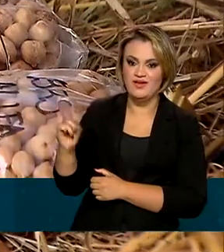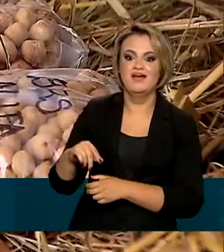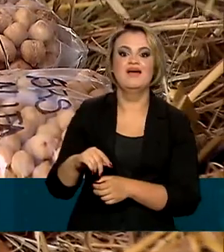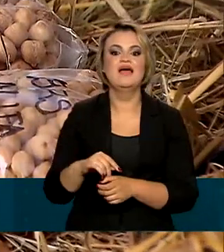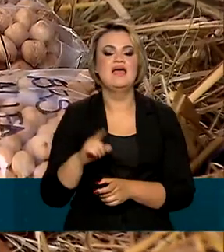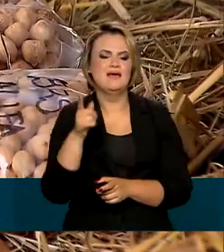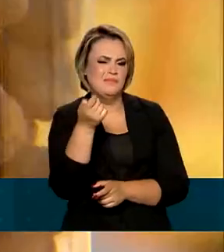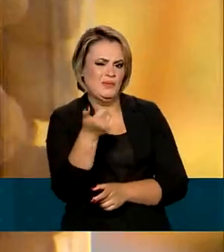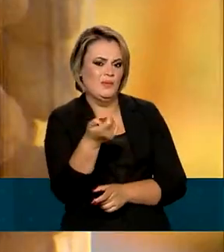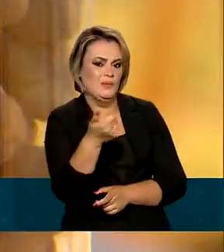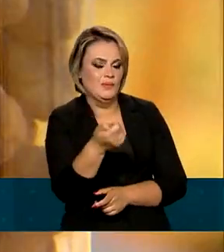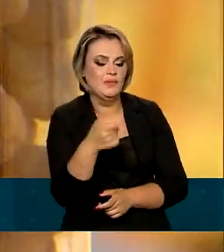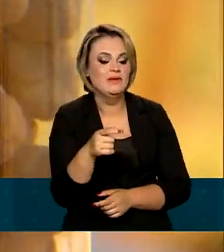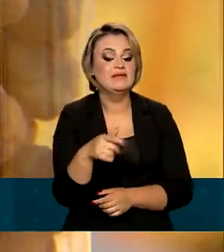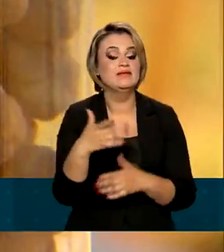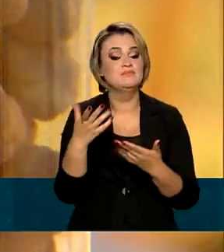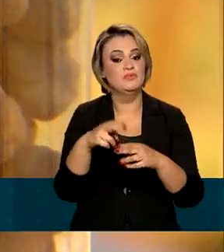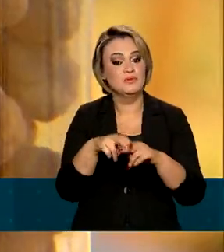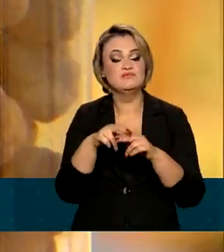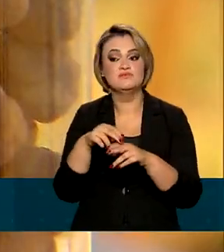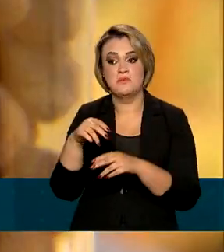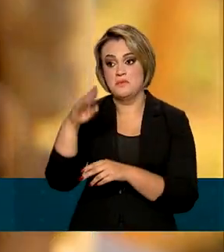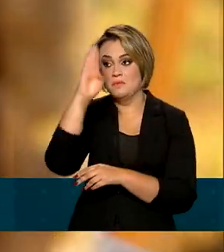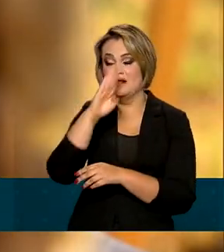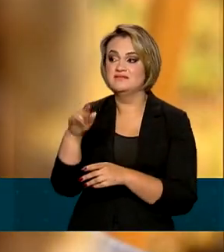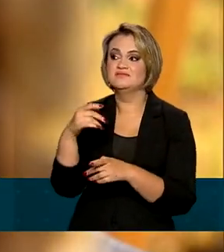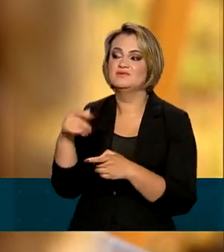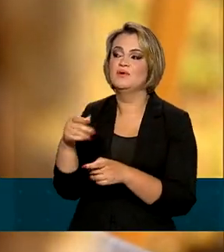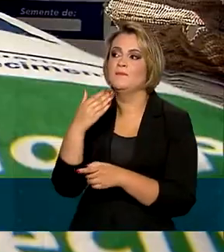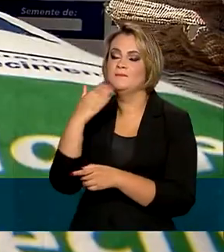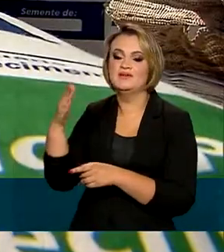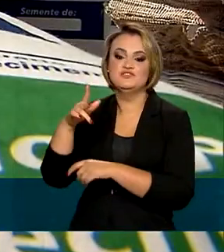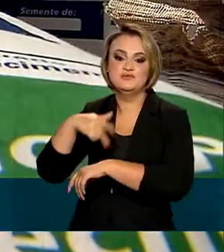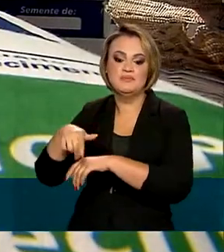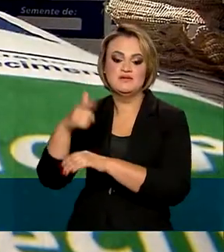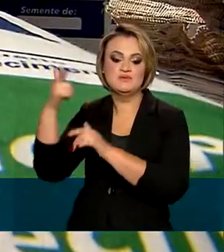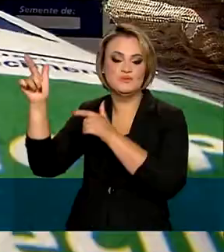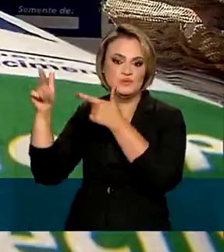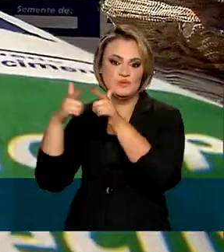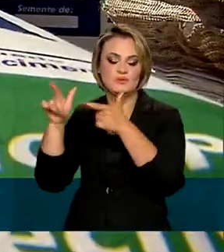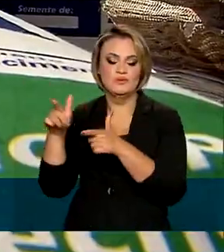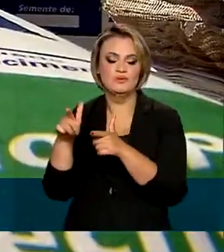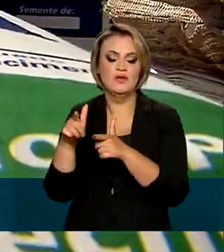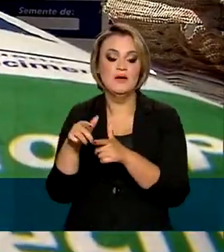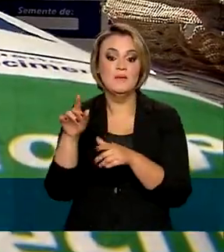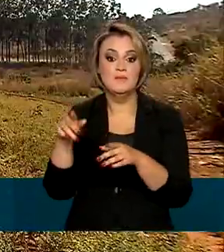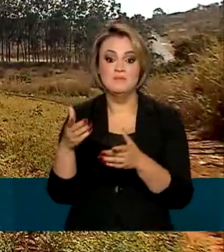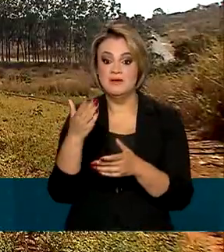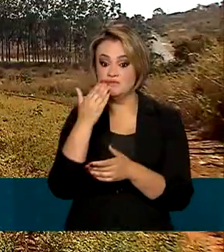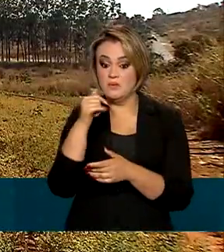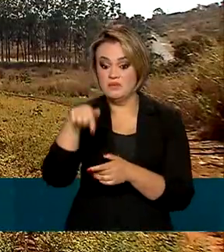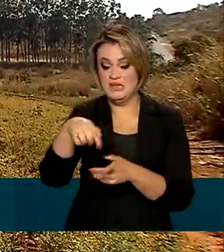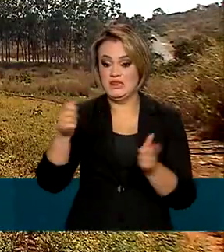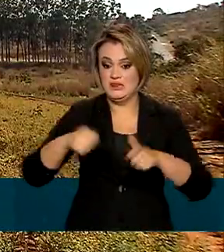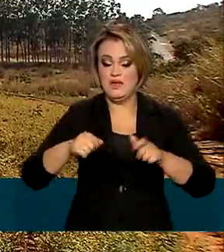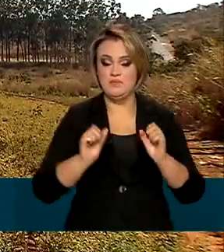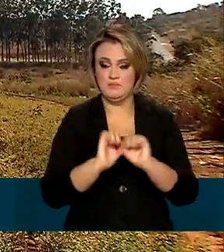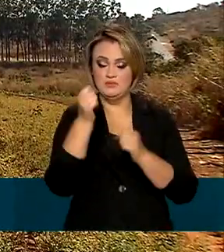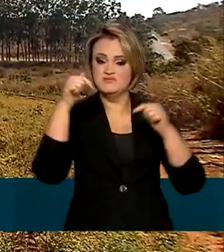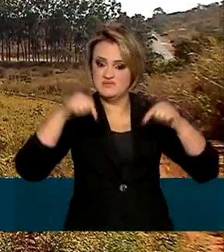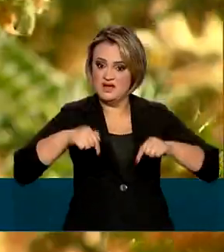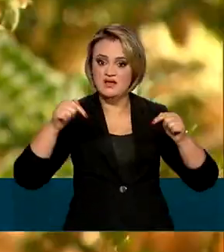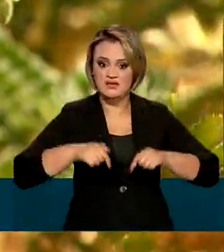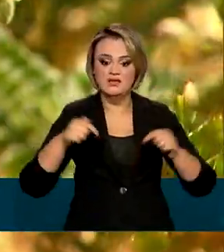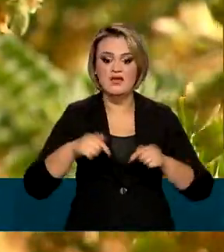ainda é pequena, levando o país a importar quase a totalidade que consome. Com esse sistema de